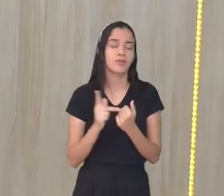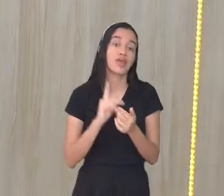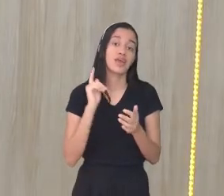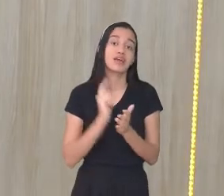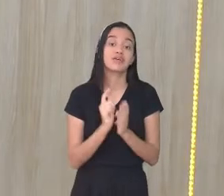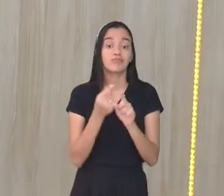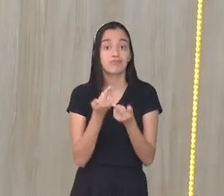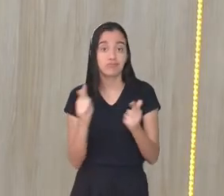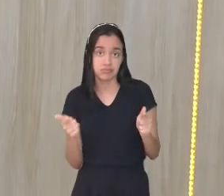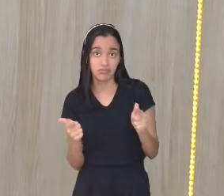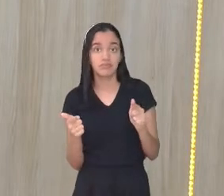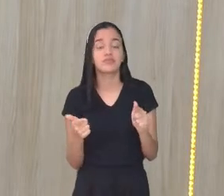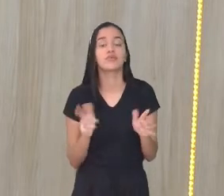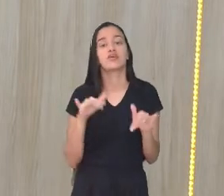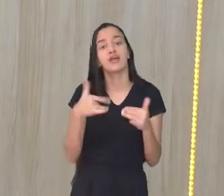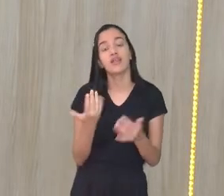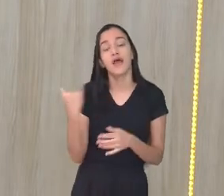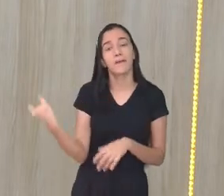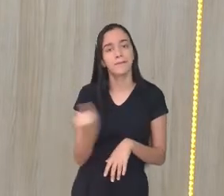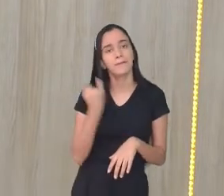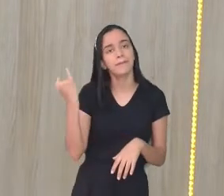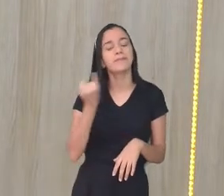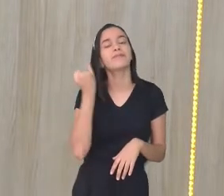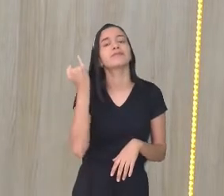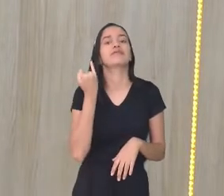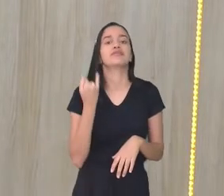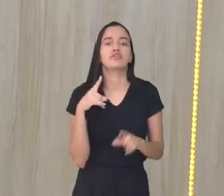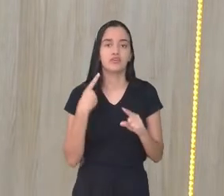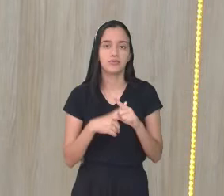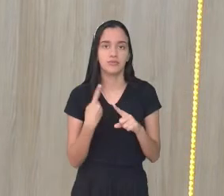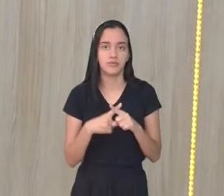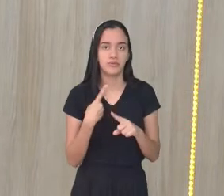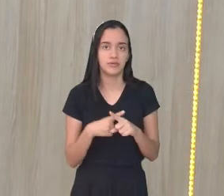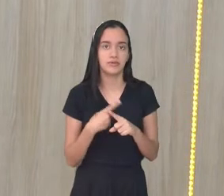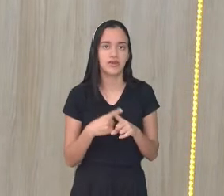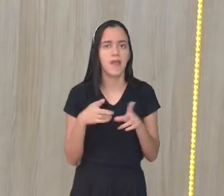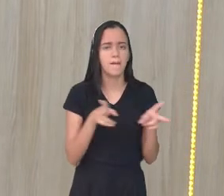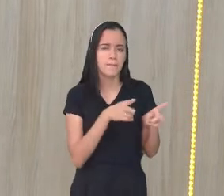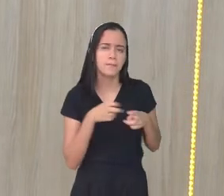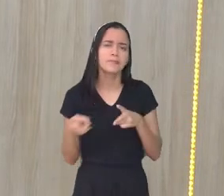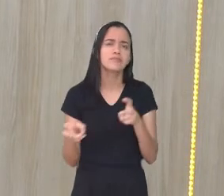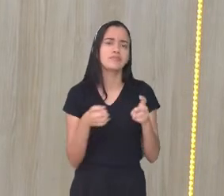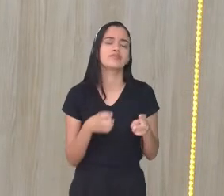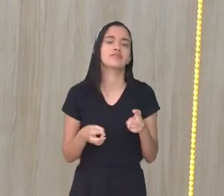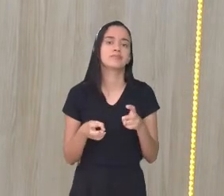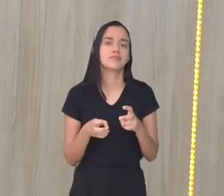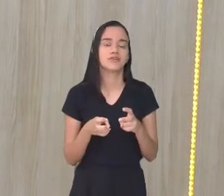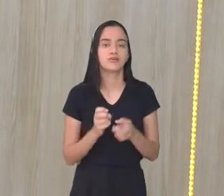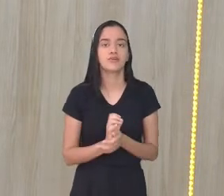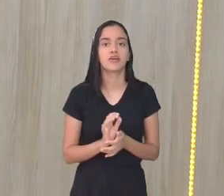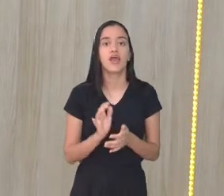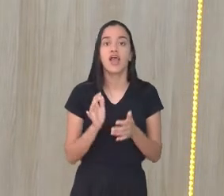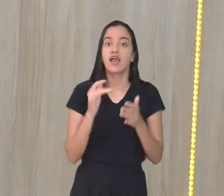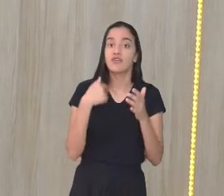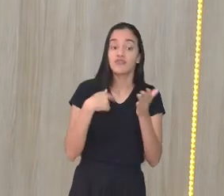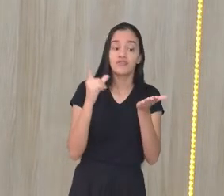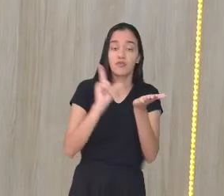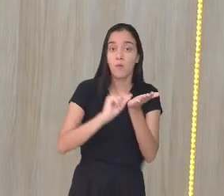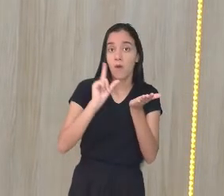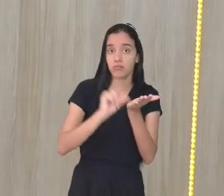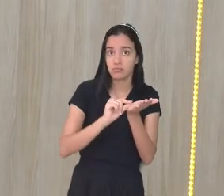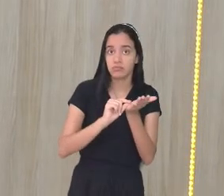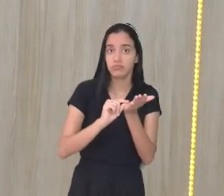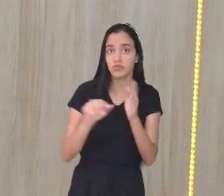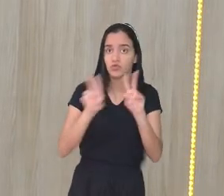gramaticais, não é? E aí, é importante, porque ele percebeu que foi feito um artigo